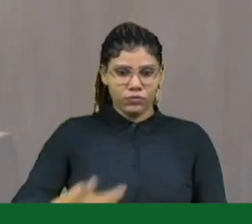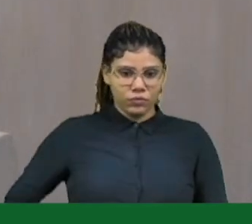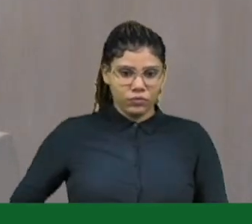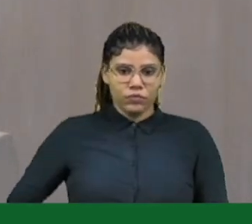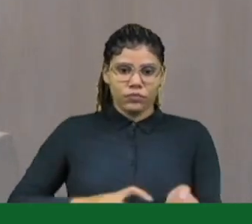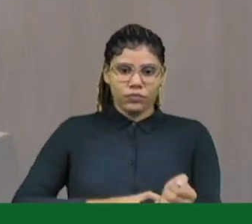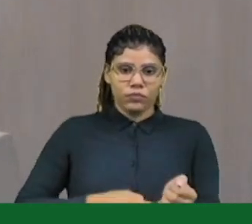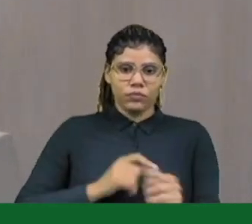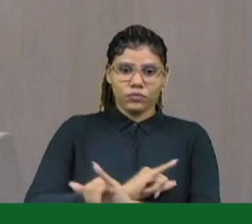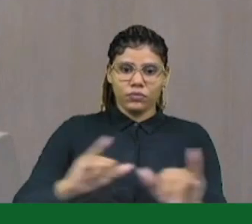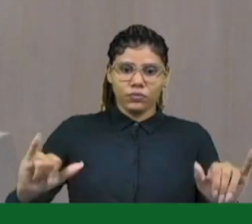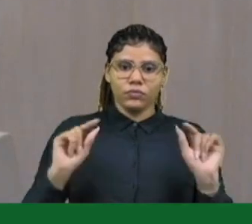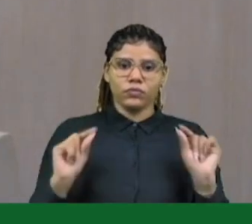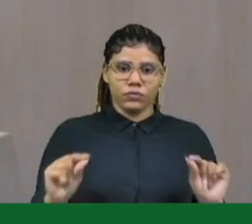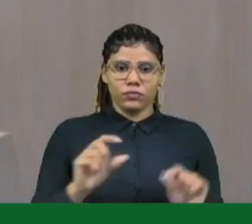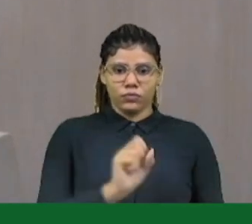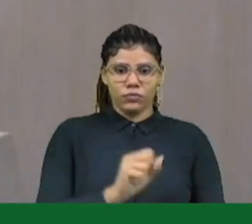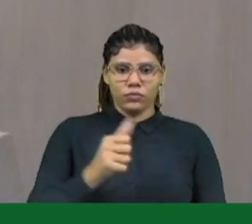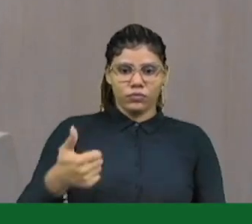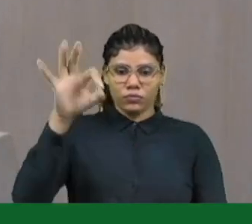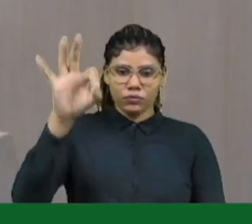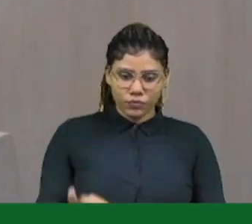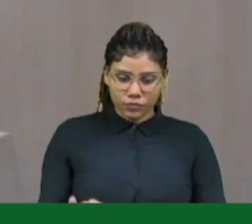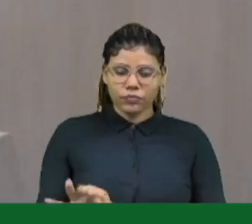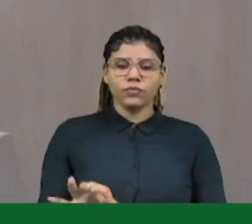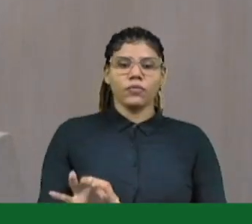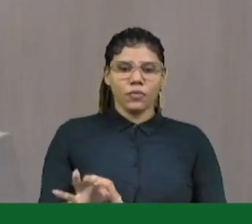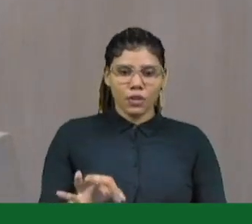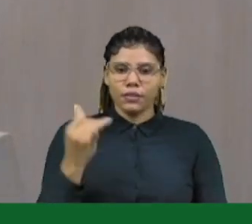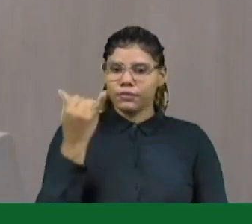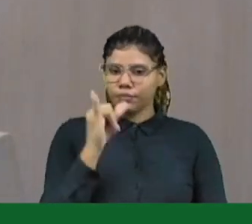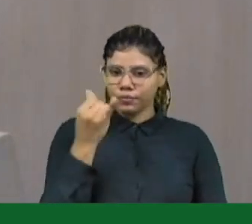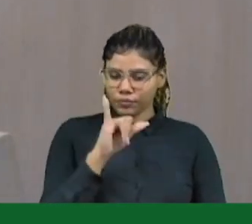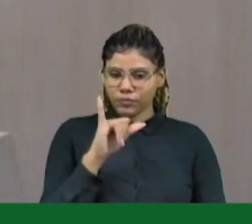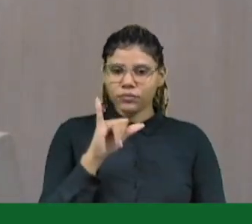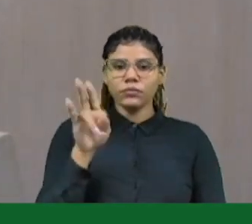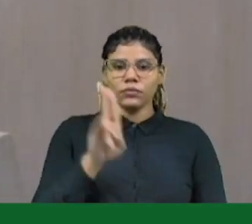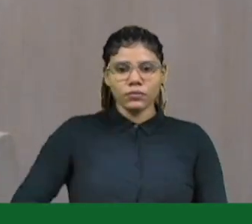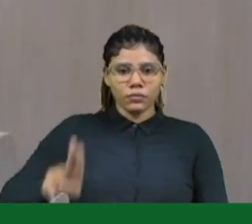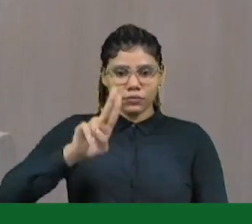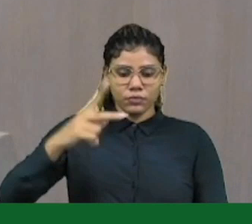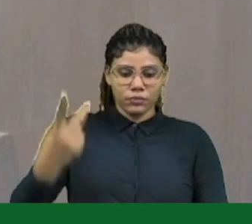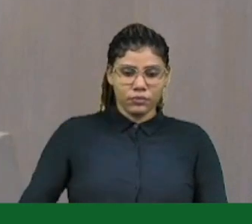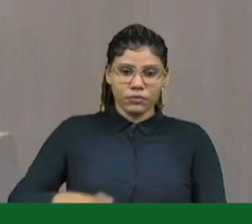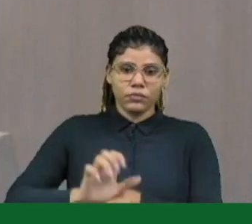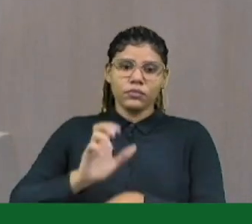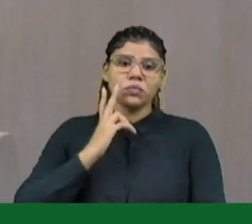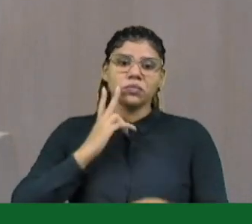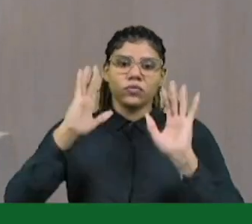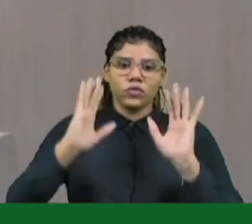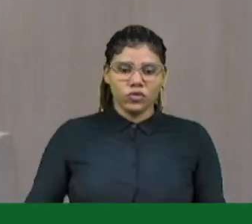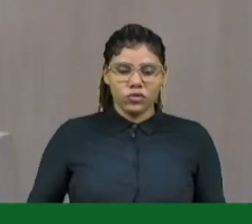deu a notícia de que 81% da energia consumida no Estado do Ceará já é